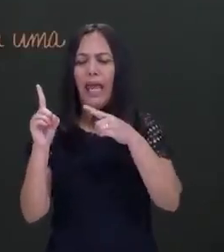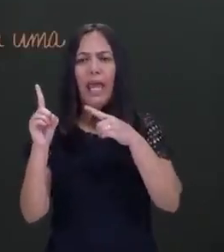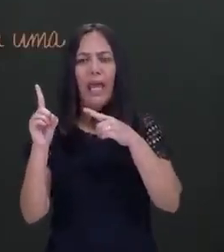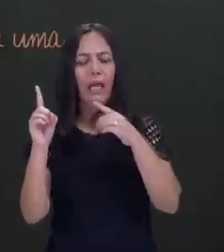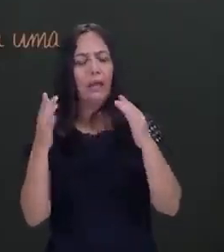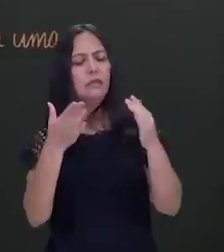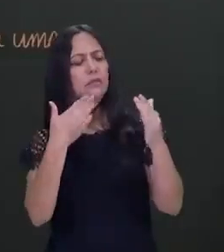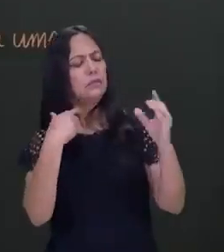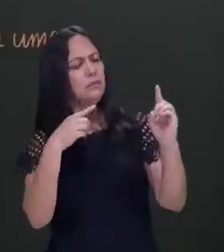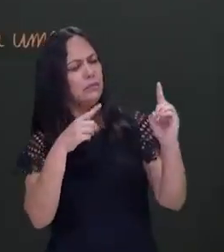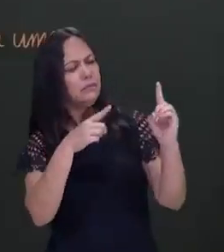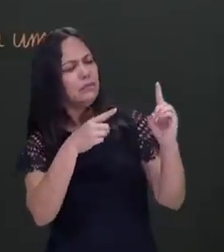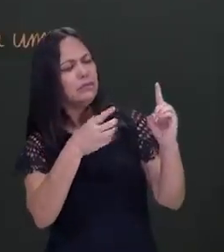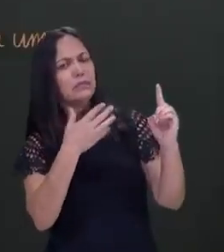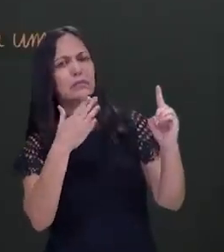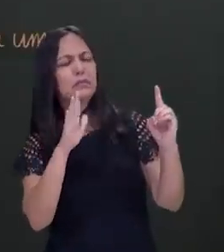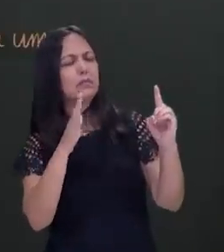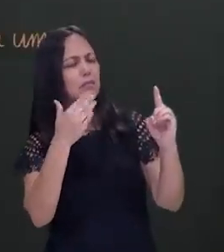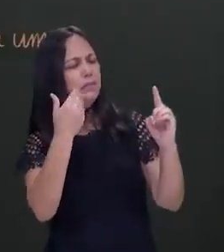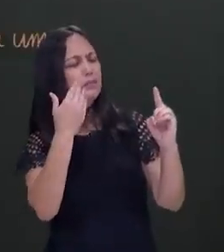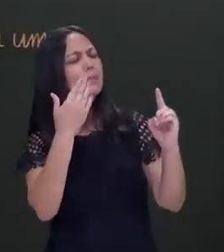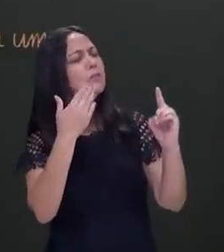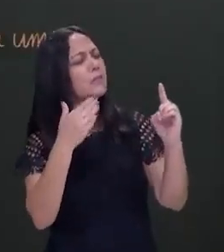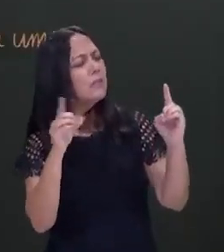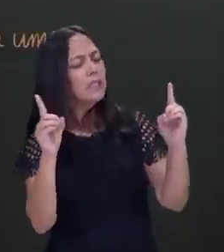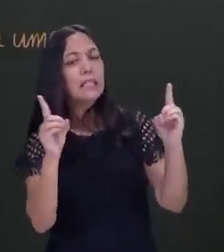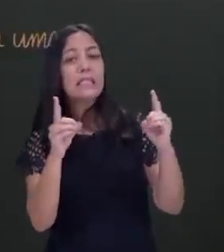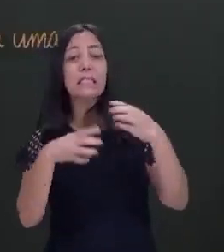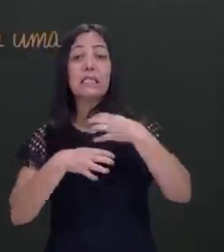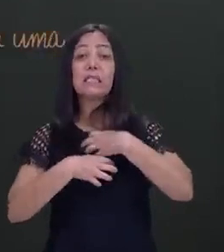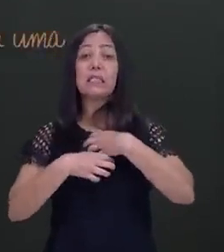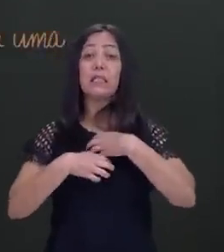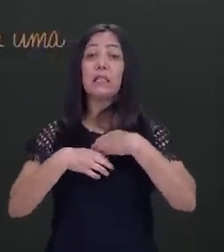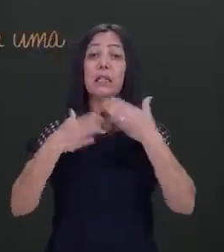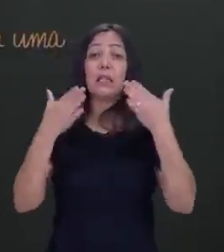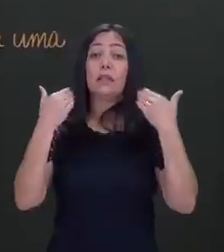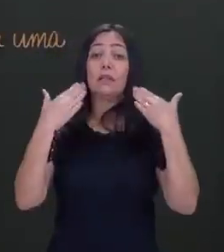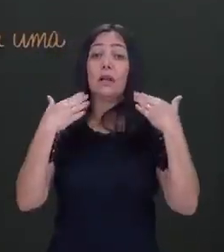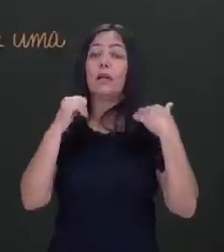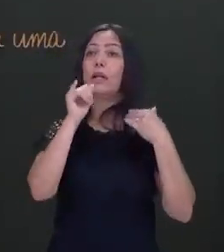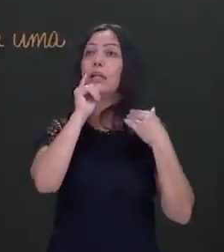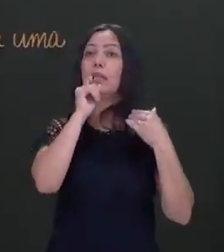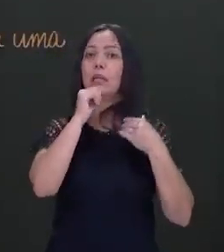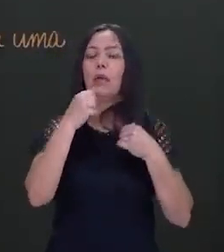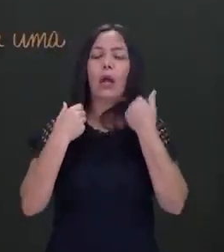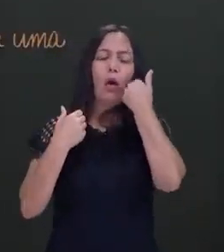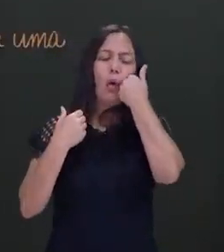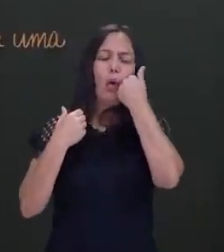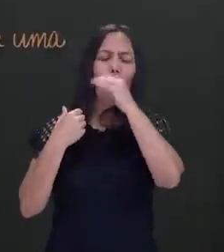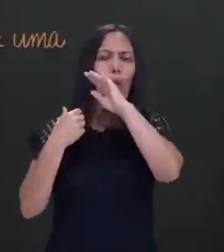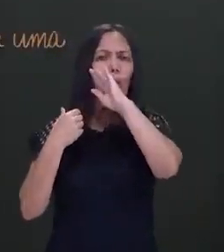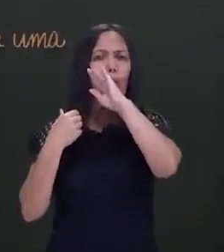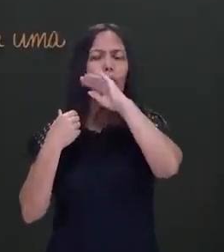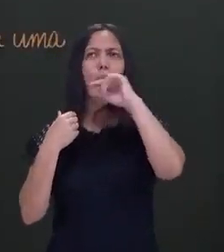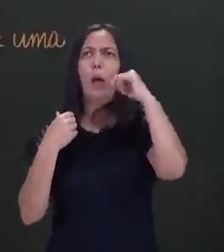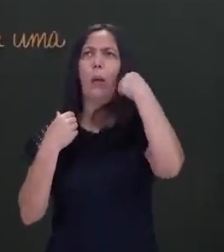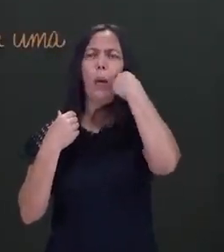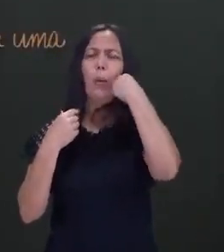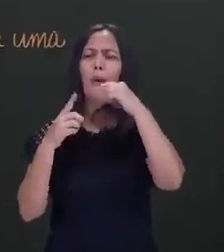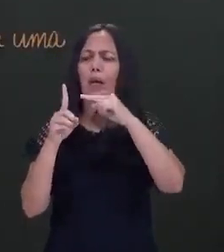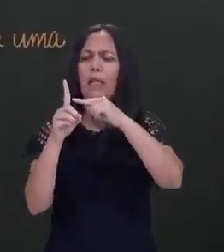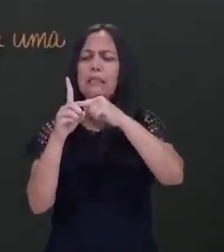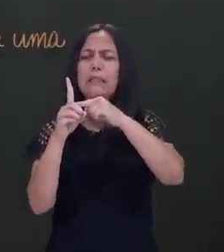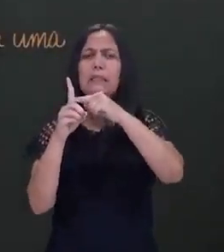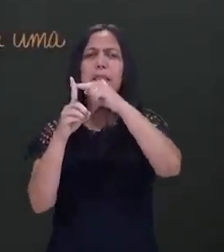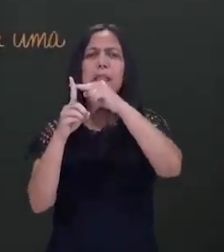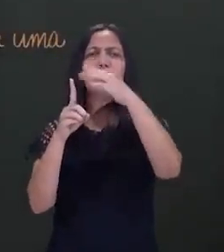pensa, volta lá no meu exemplo. Eu estou com 40 graus. Já estou ali começando a delirar. Chega com um termômetro.